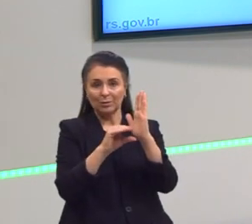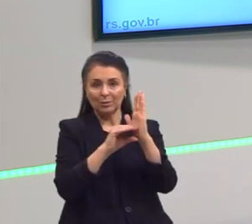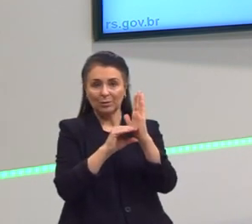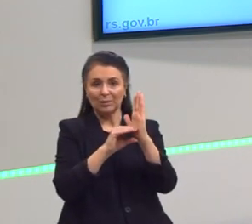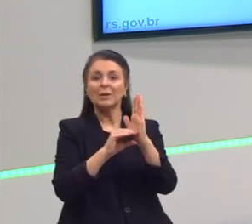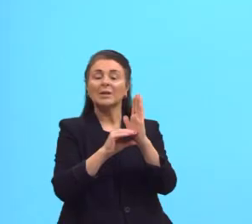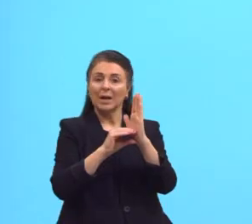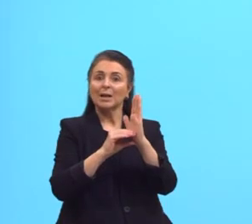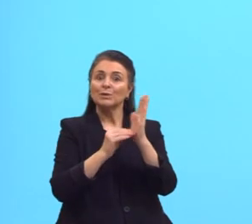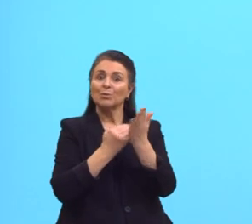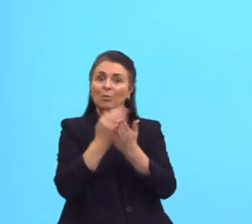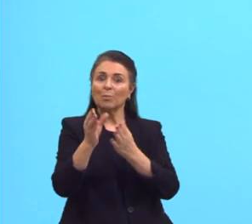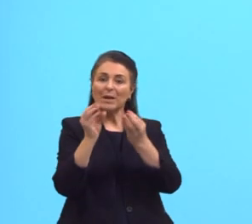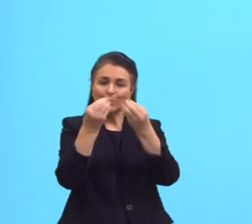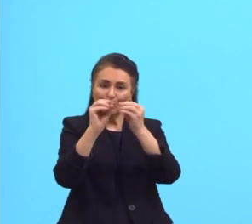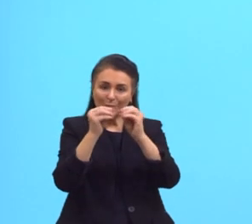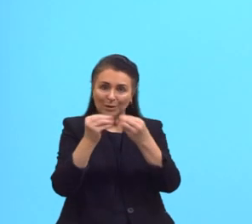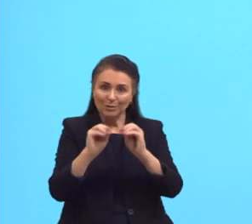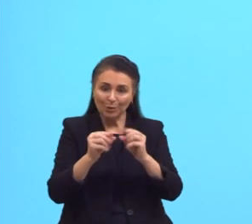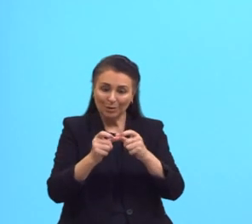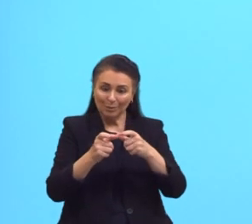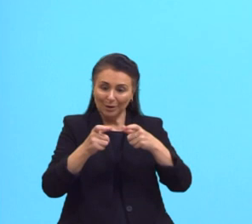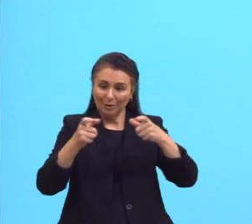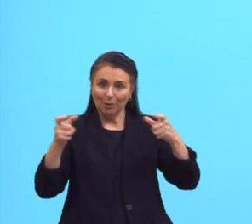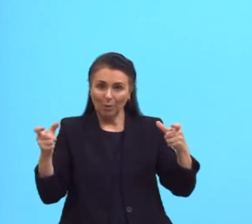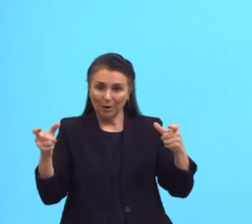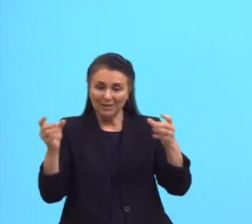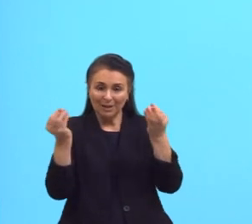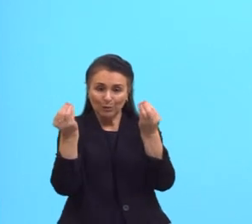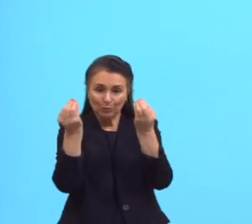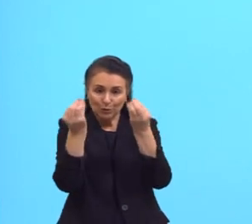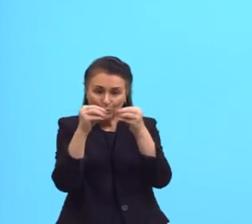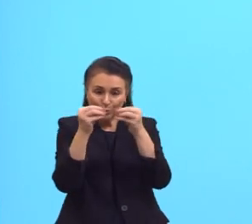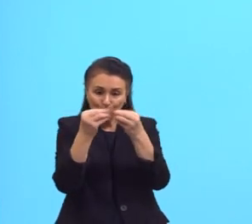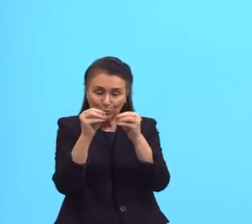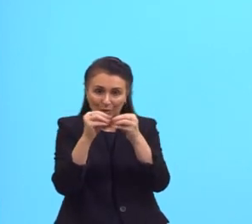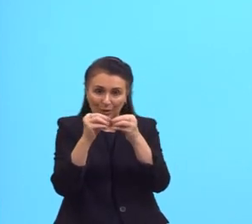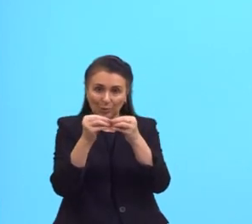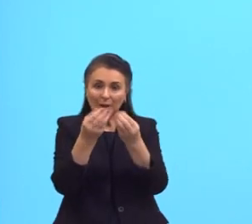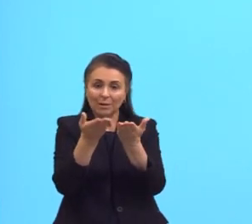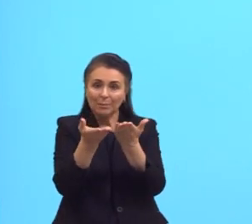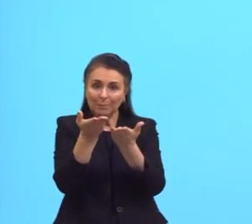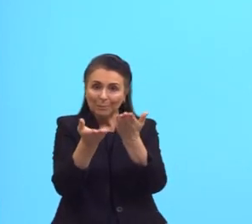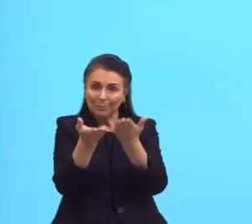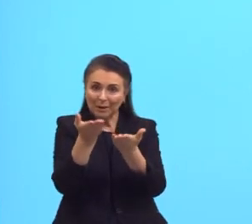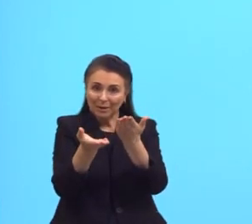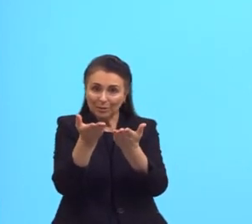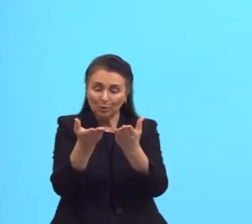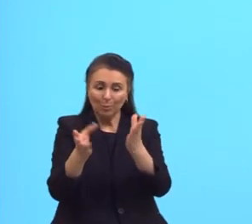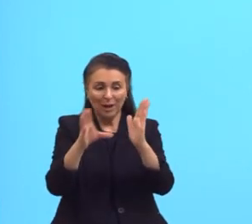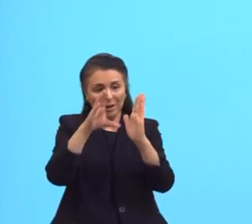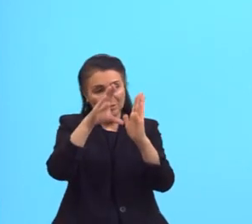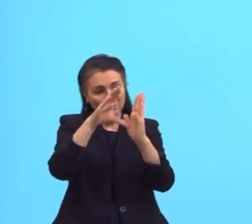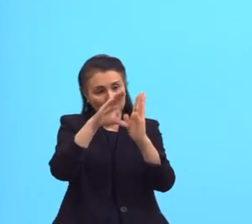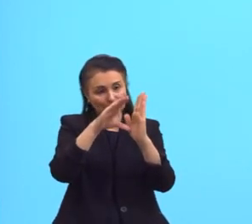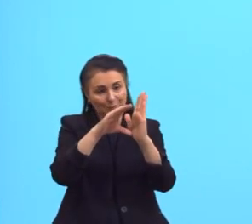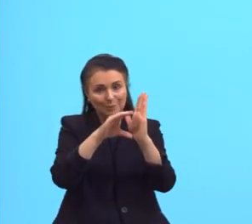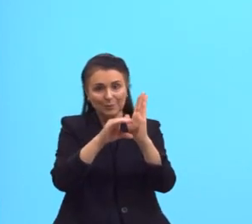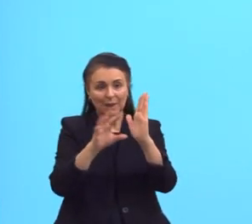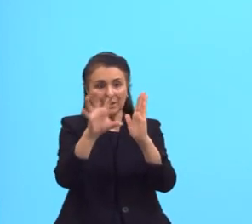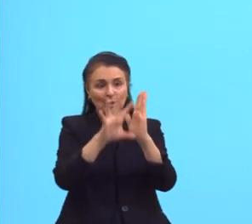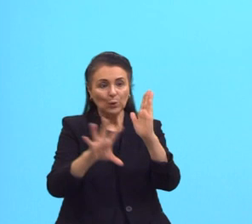maiores, conglomerados de partículas, e que tenham um peso suficiente para sedimentar através da força da gravidade.